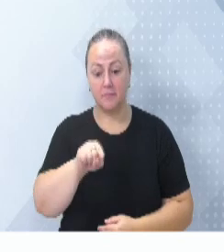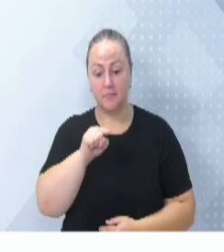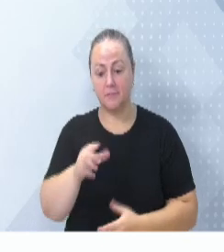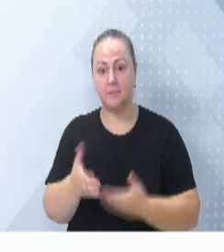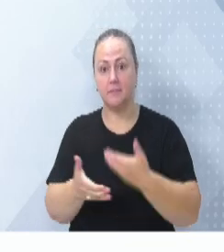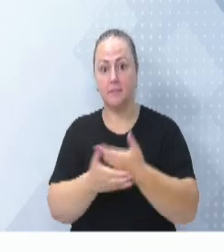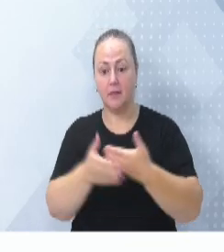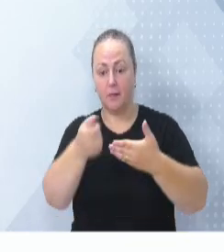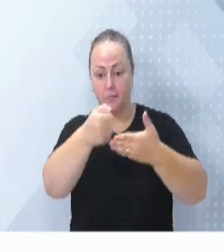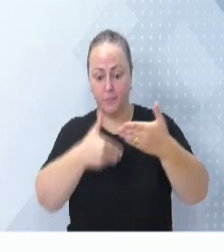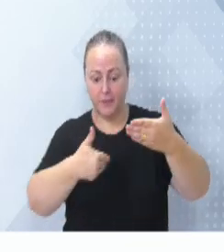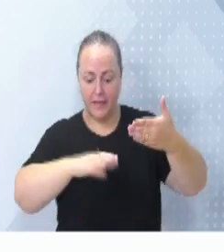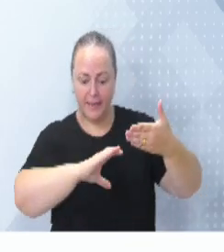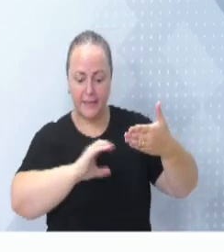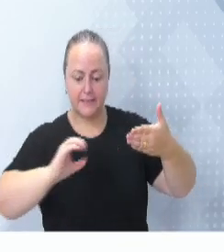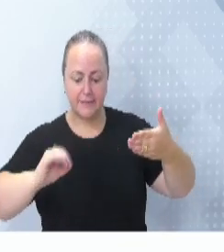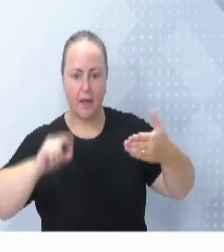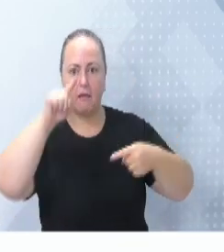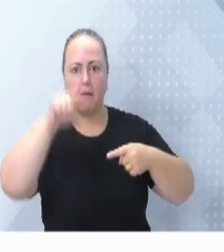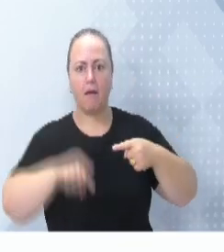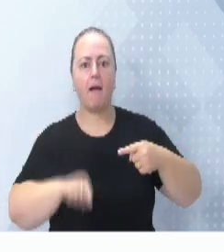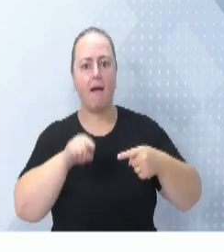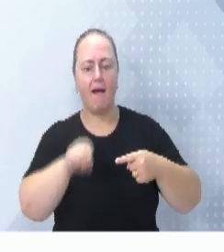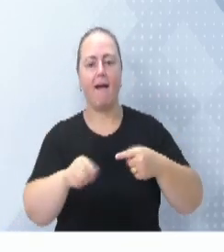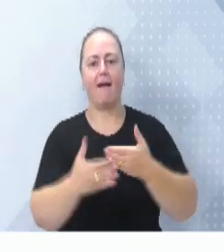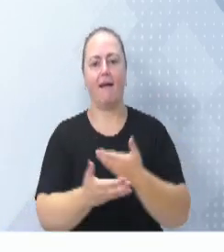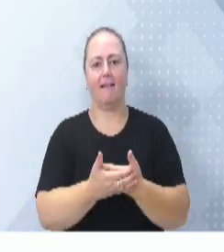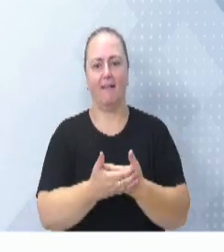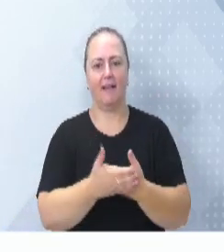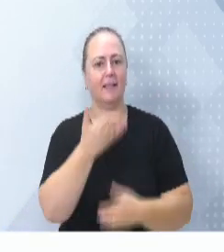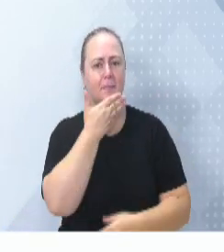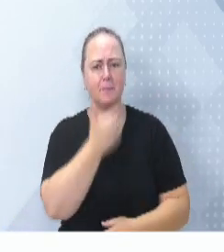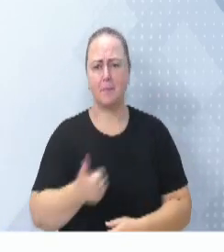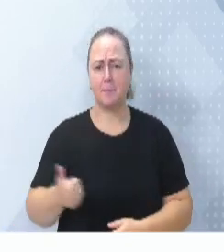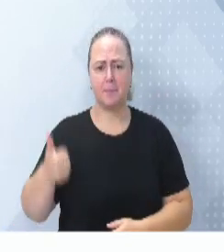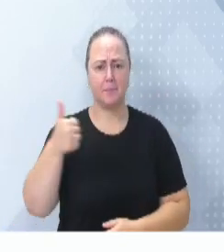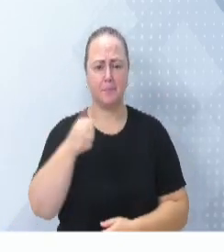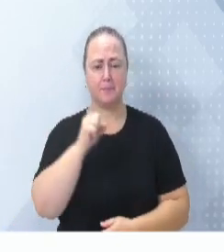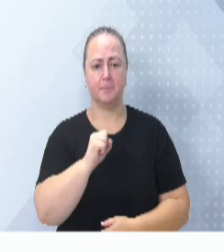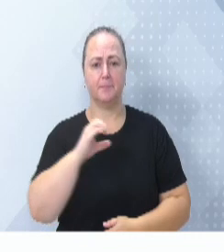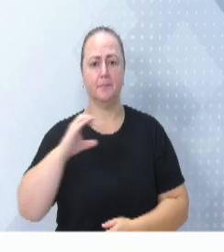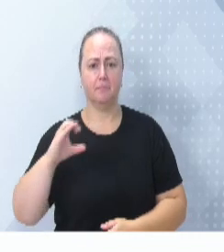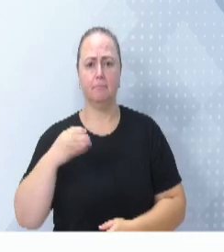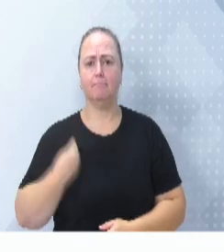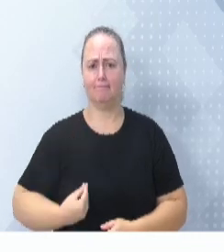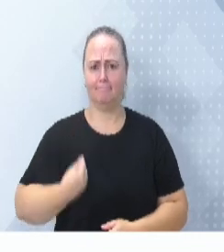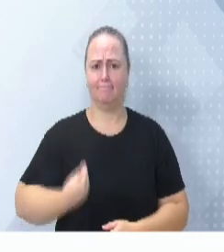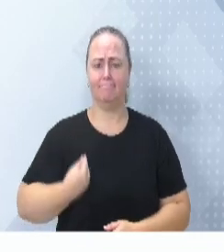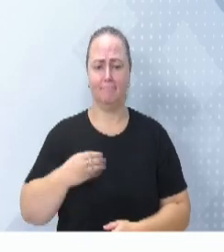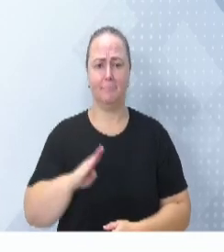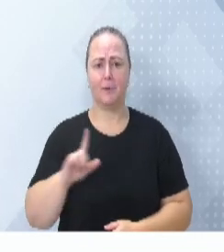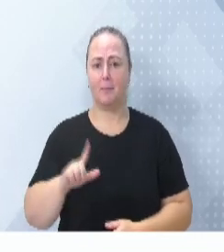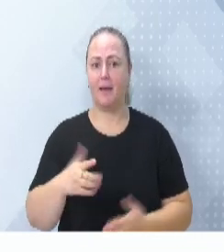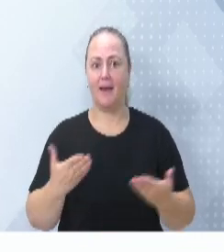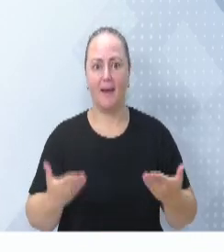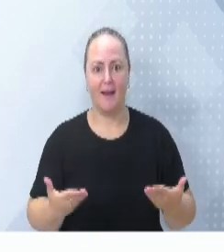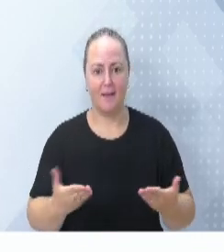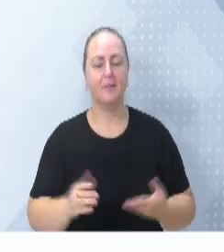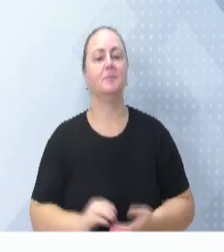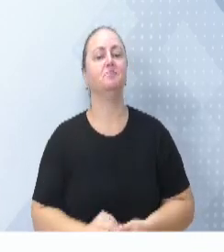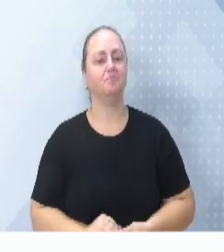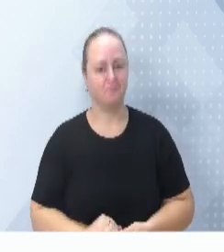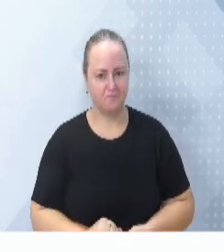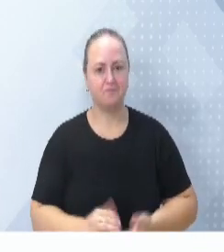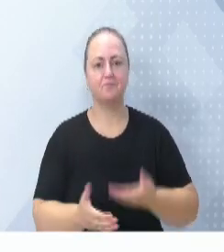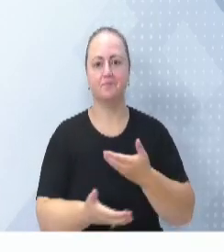E acho que é motivo de orgulho para Blumenau, porque os três melhores hospitais de Santa Catarina estão aqui em Blumenau. Então, o Hospital Santo